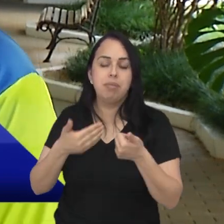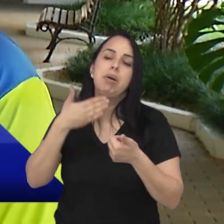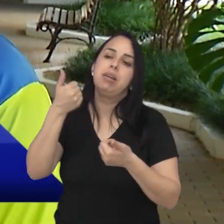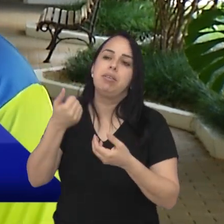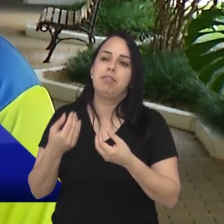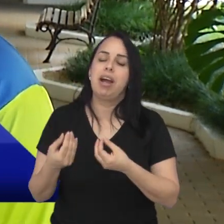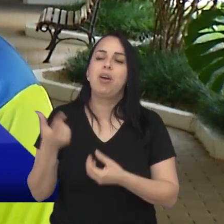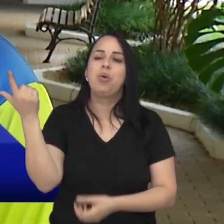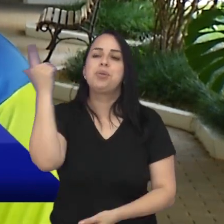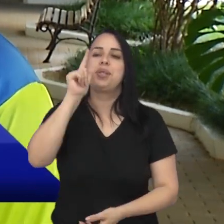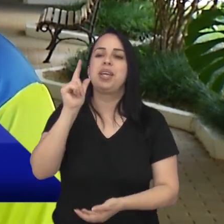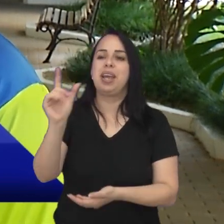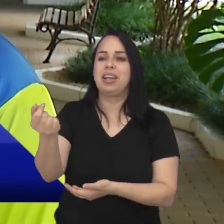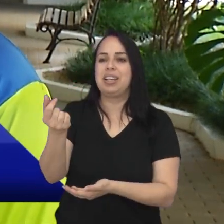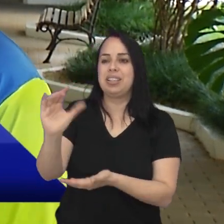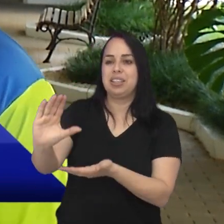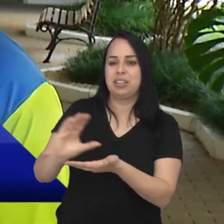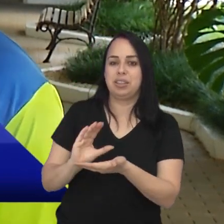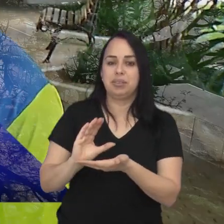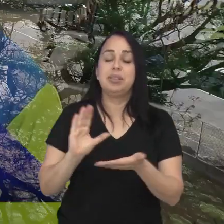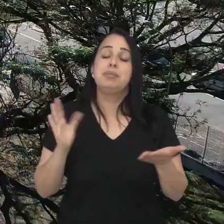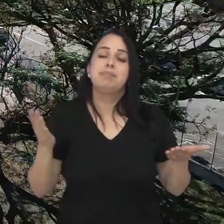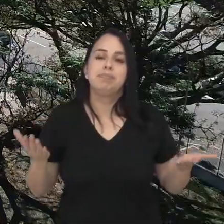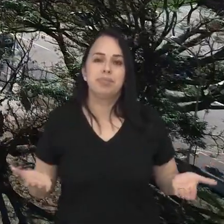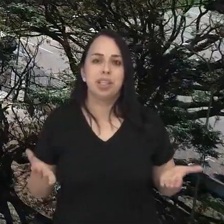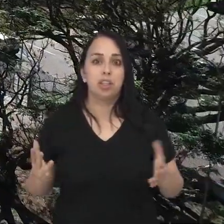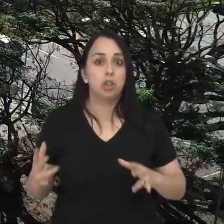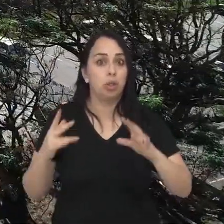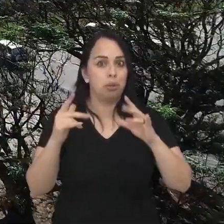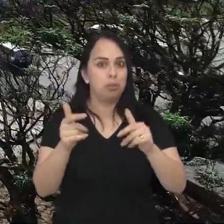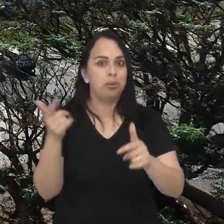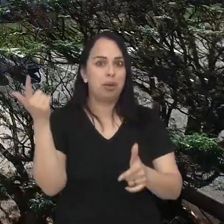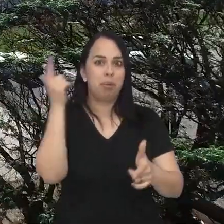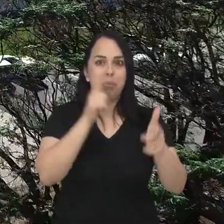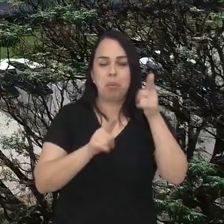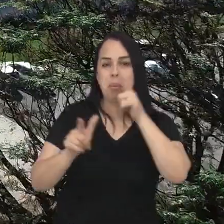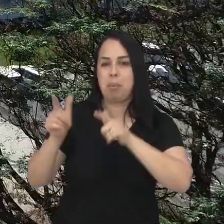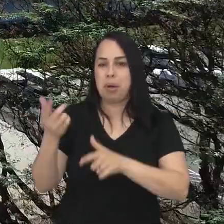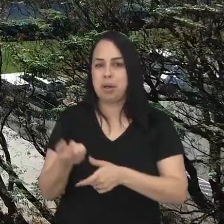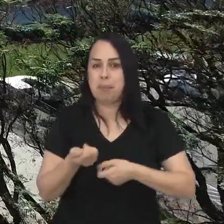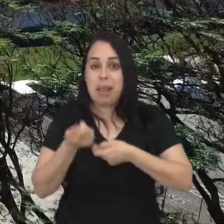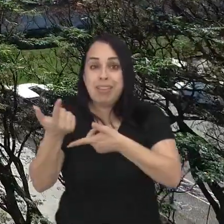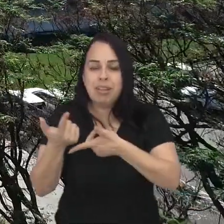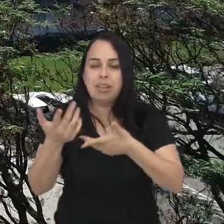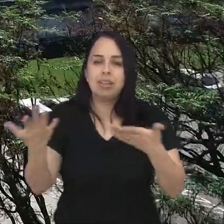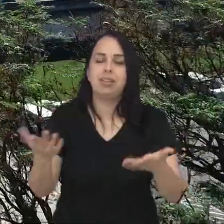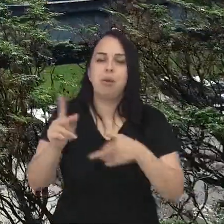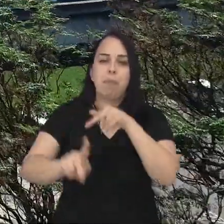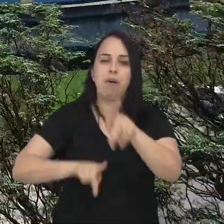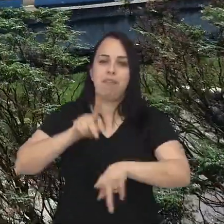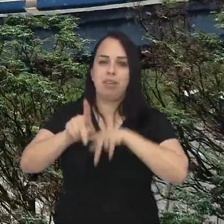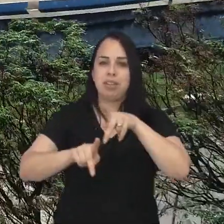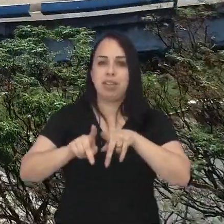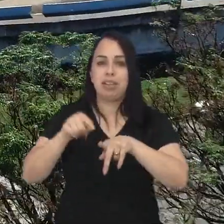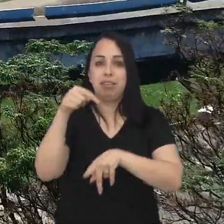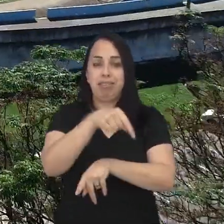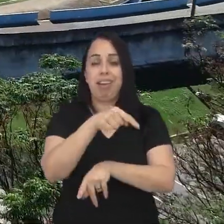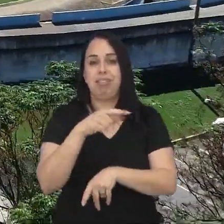trazendo mais receita para o município indiretamente. Então, todo mundo ganha, né? E a população passa a ter